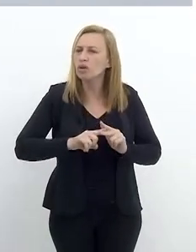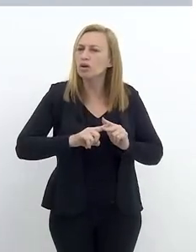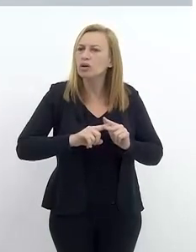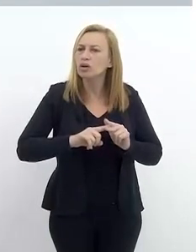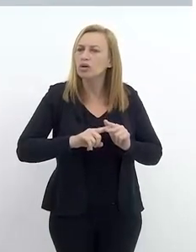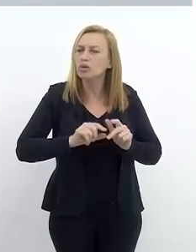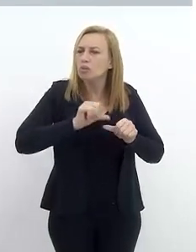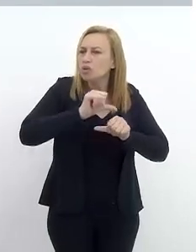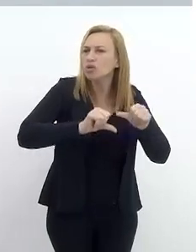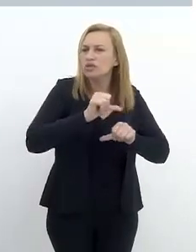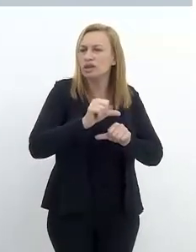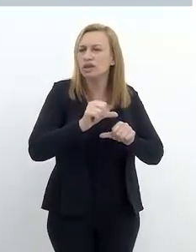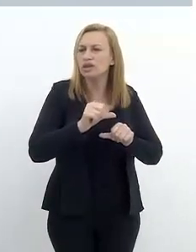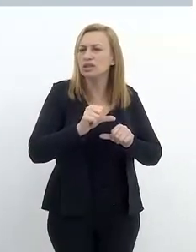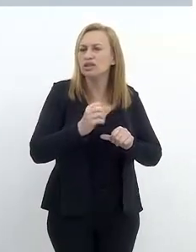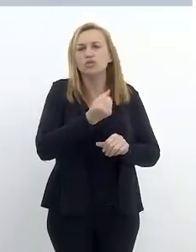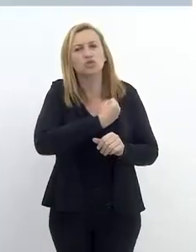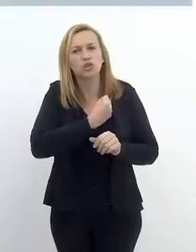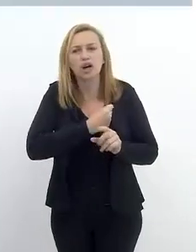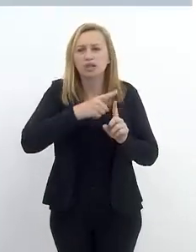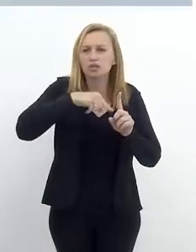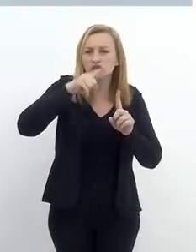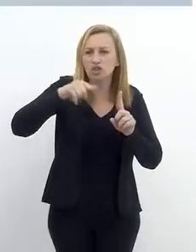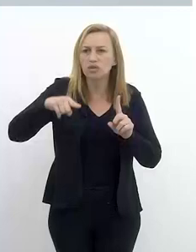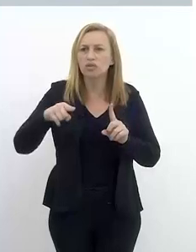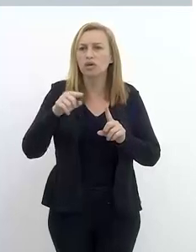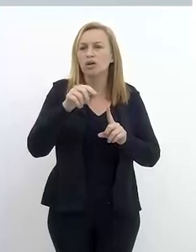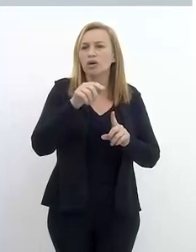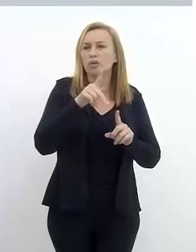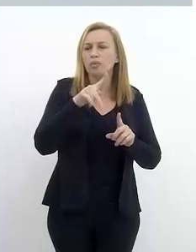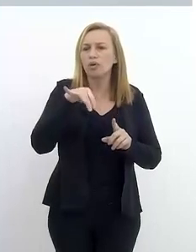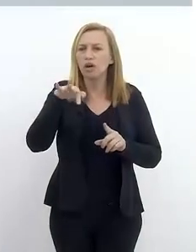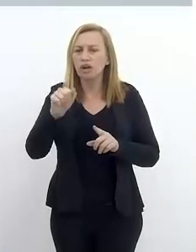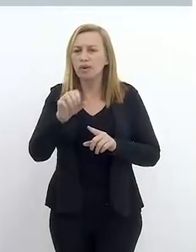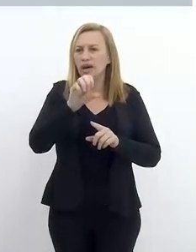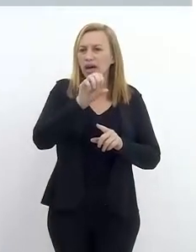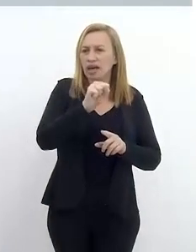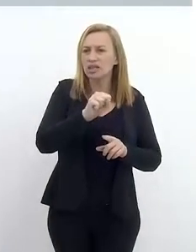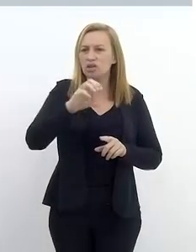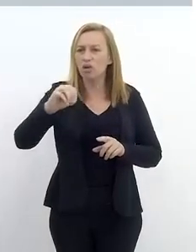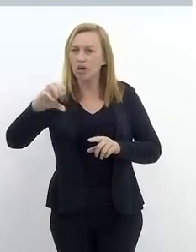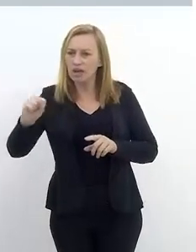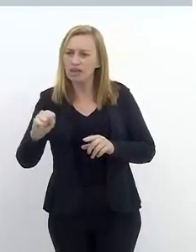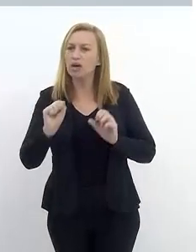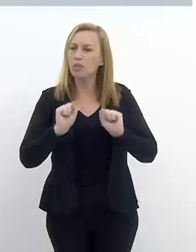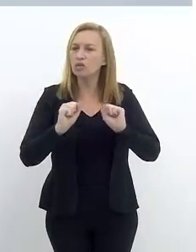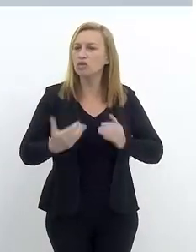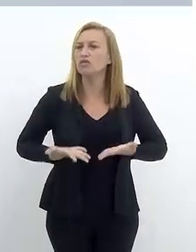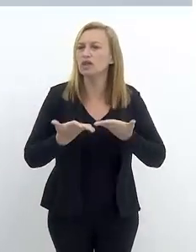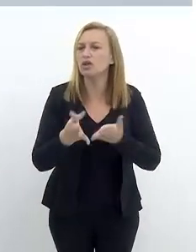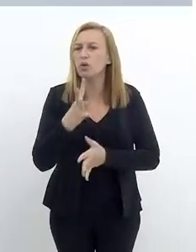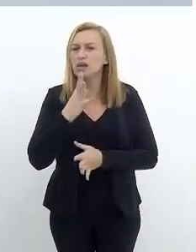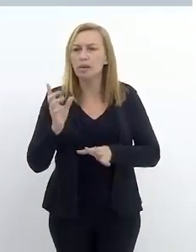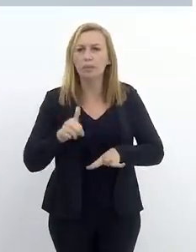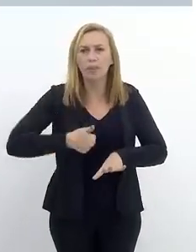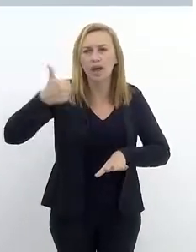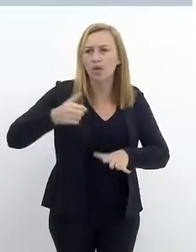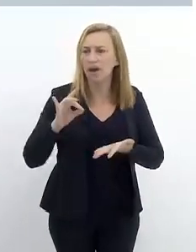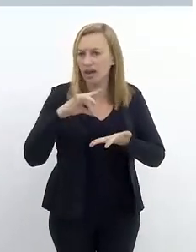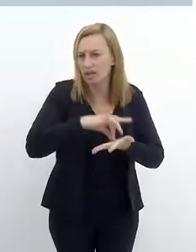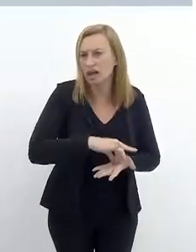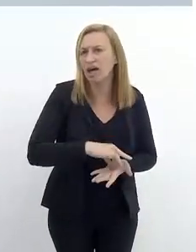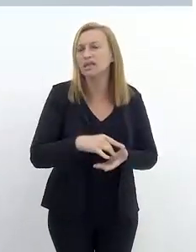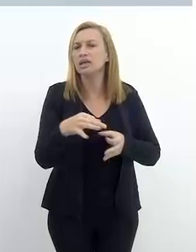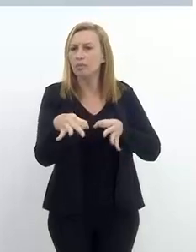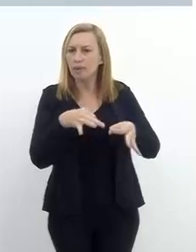modificação nos dados estatísticos dos programas, inclusive do SOS, para que a gente possa oferecer e conhecer melhor essa